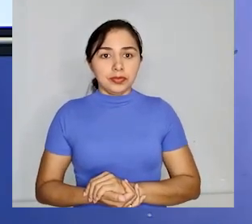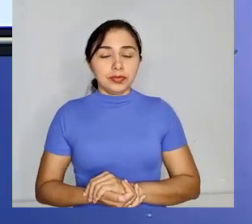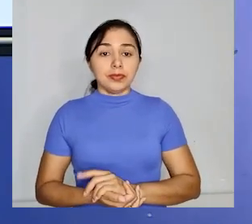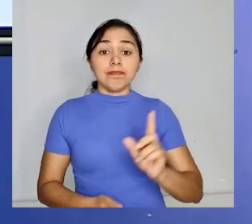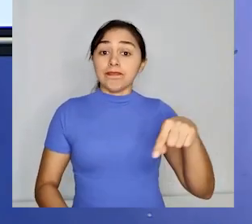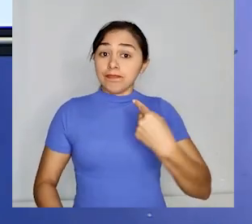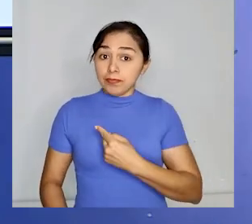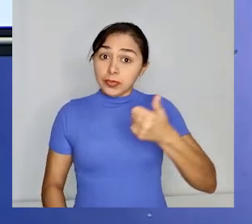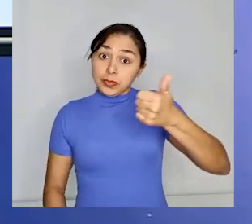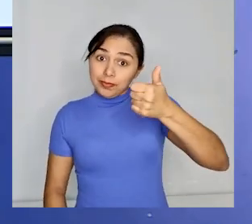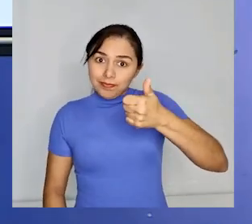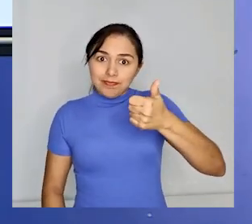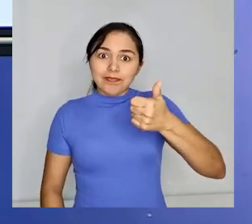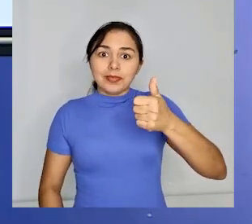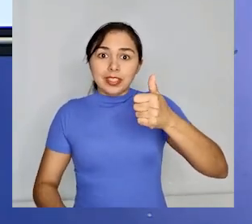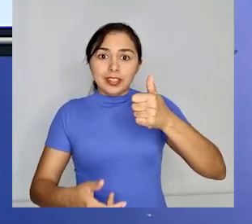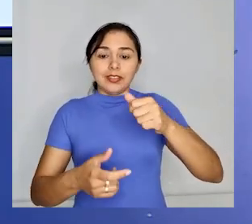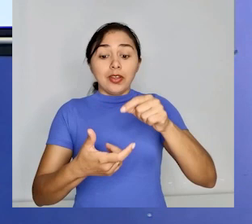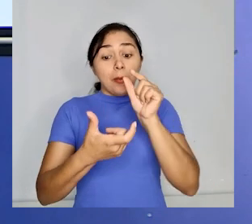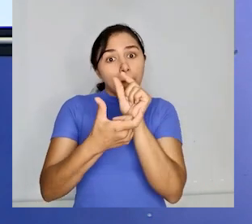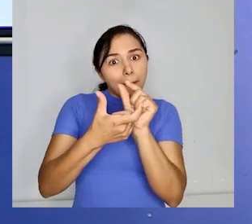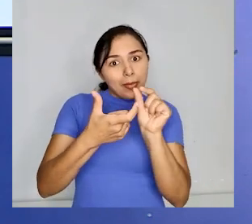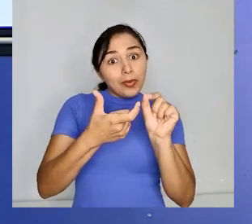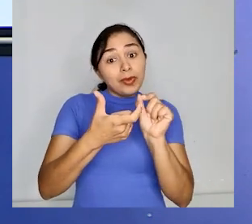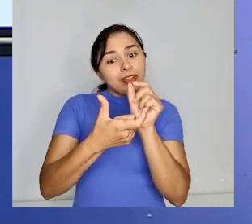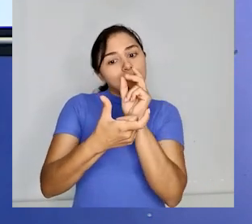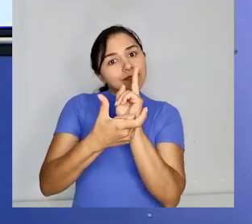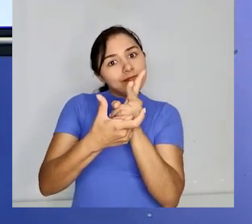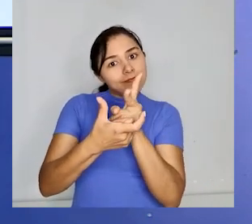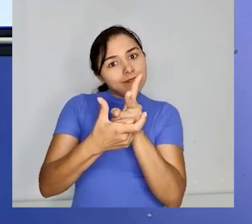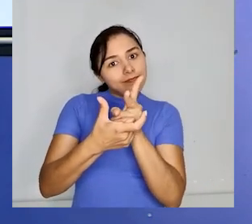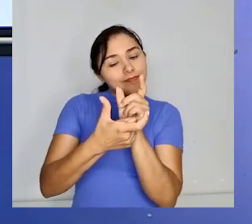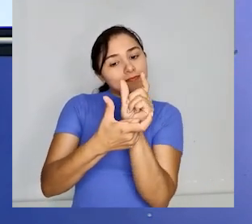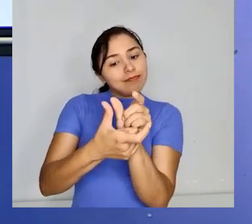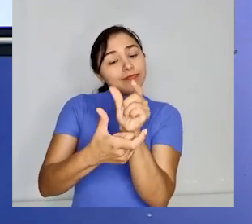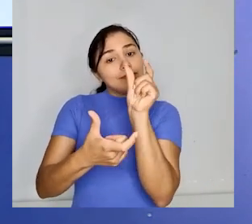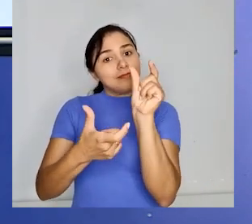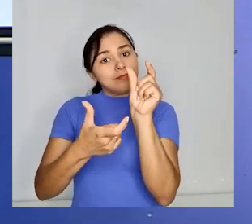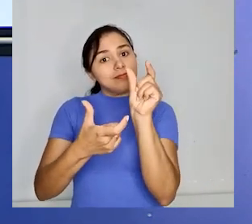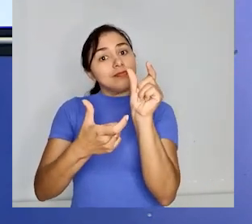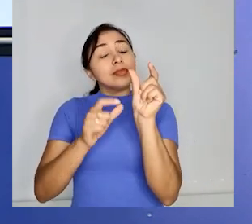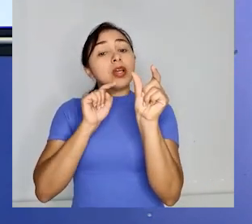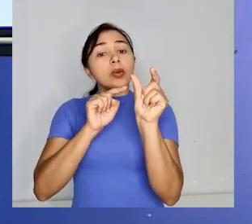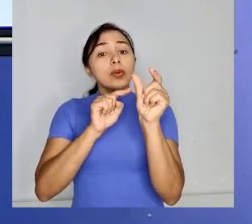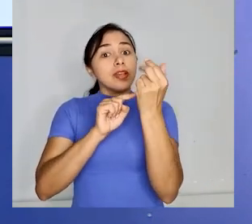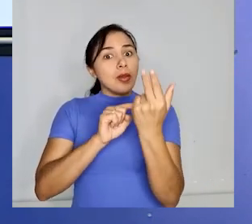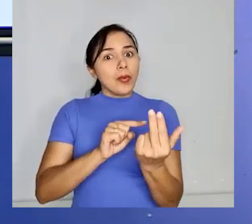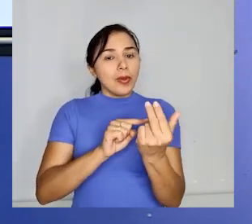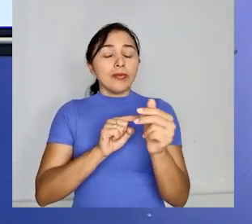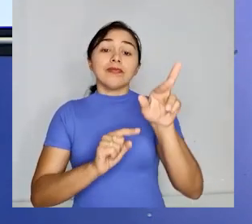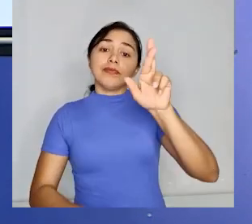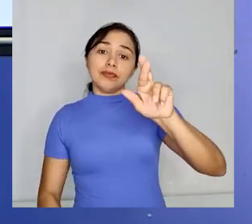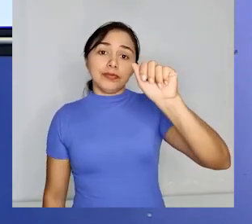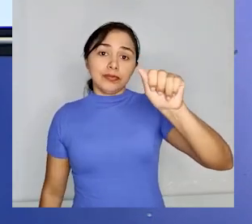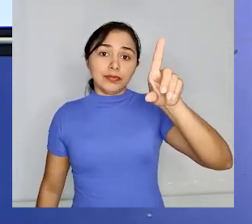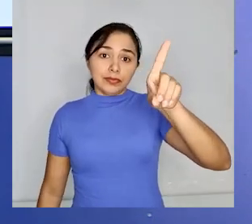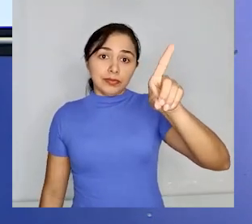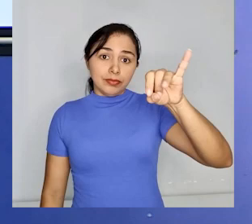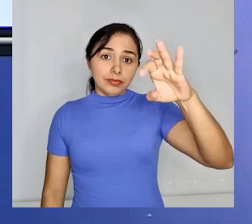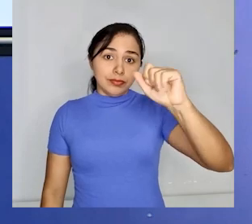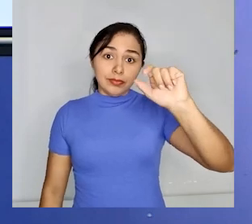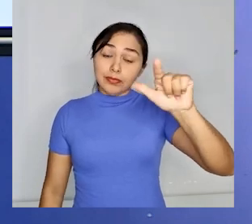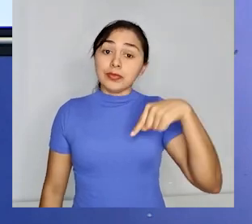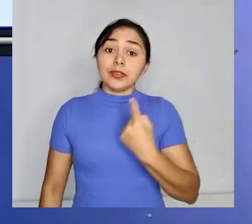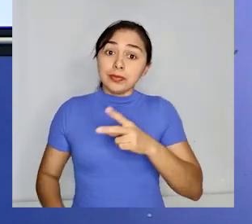Nosso primeiro elemento mórfico é o radical. Para identificá-lo precisamos nos atentar à estrutura